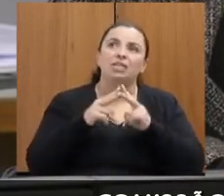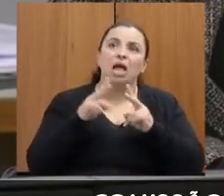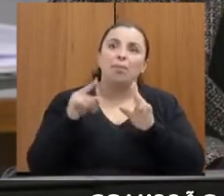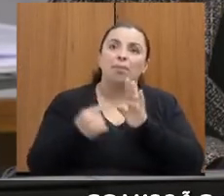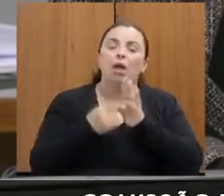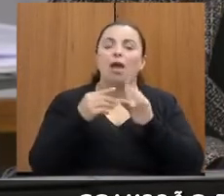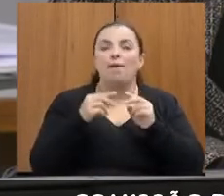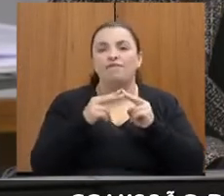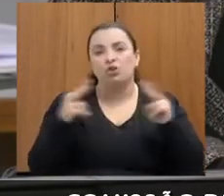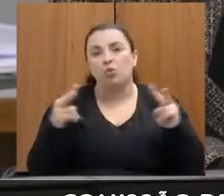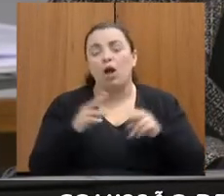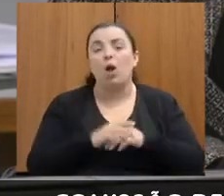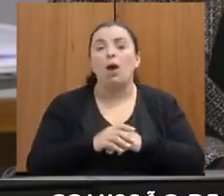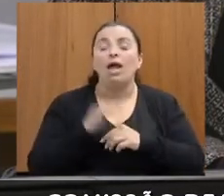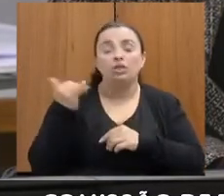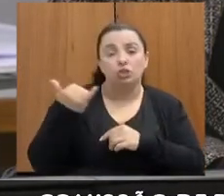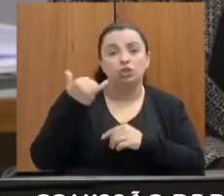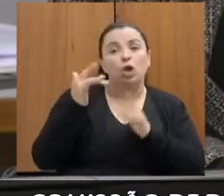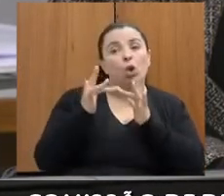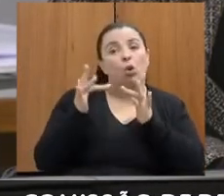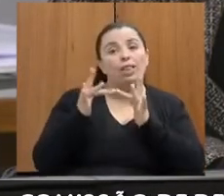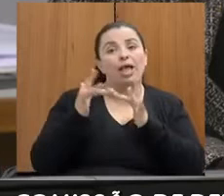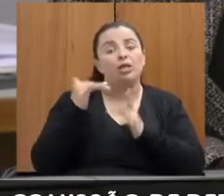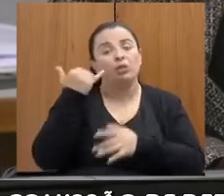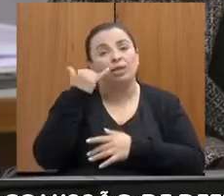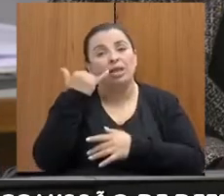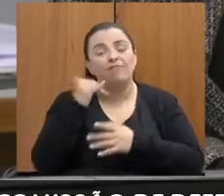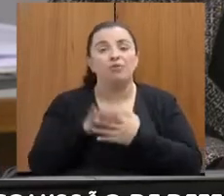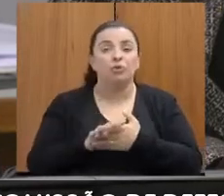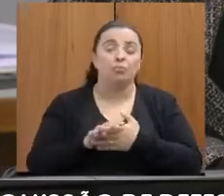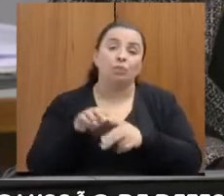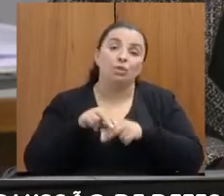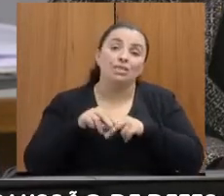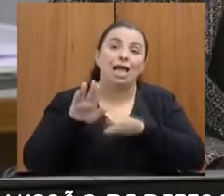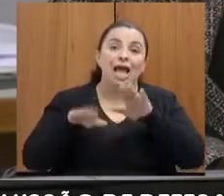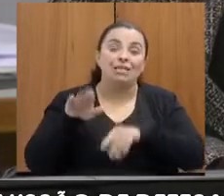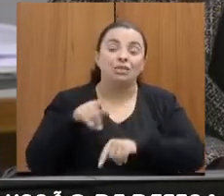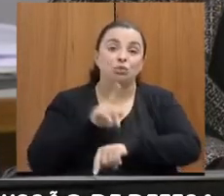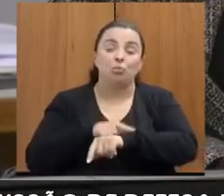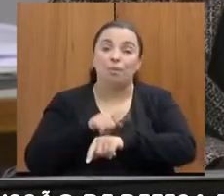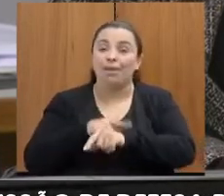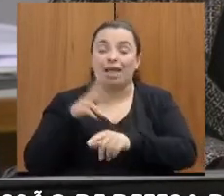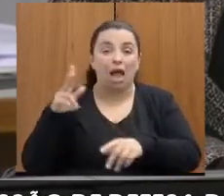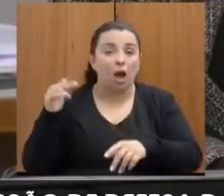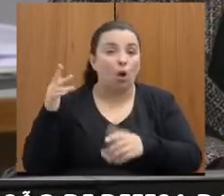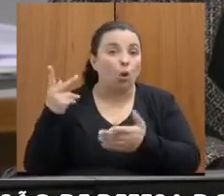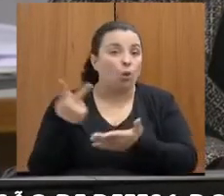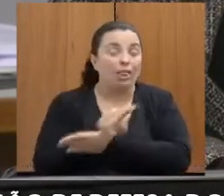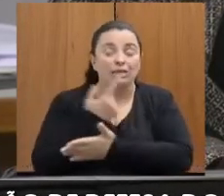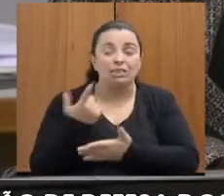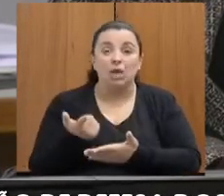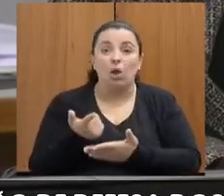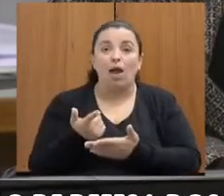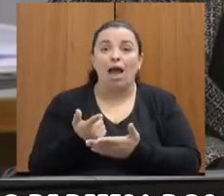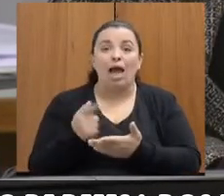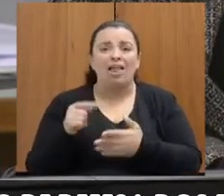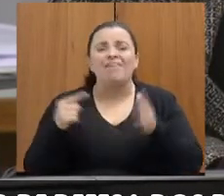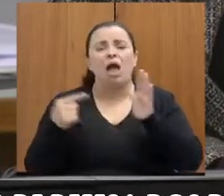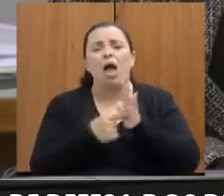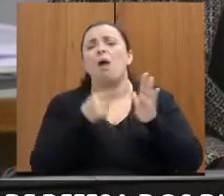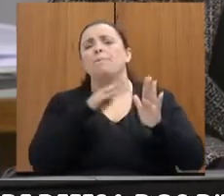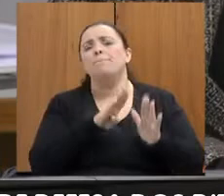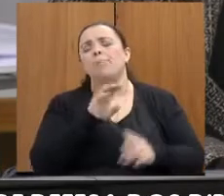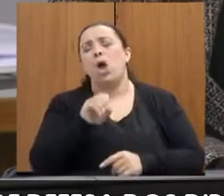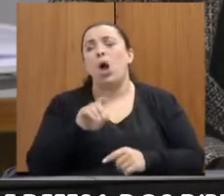ela quer, porque às vezes a vítima, na hora do calor, ela faz o boletim de ocorrência e depois ela não sabe o que ela tem que fazer, se ela tem que ir na delegacia para dar o